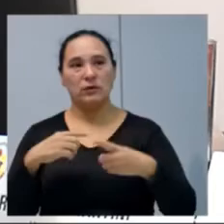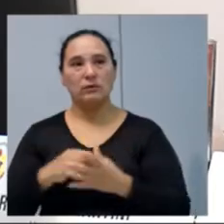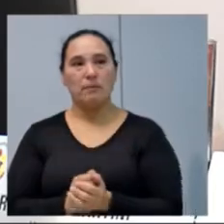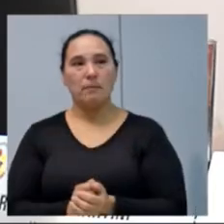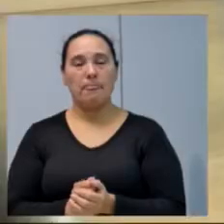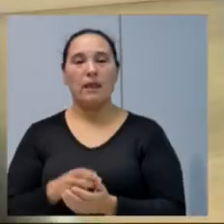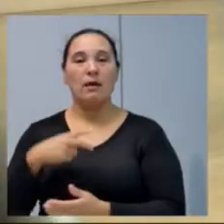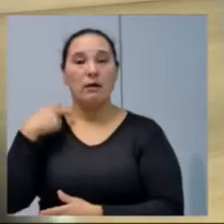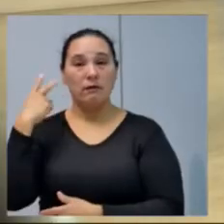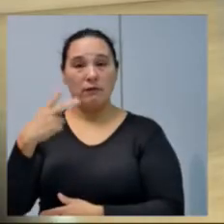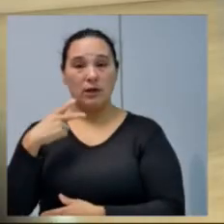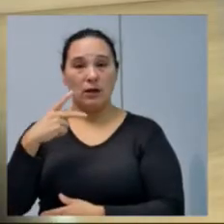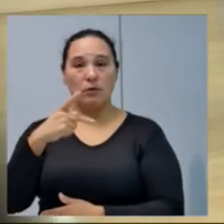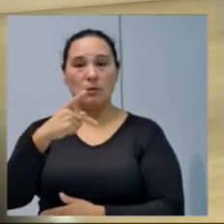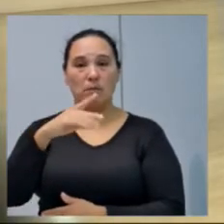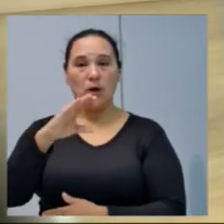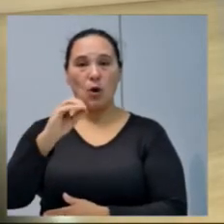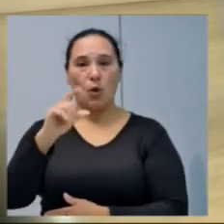Vereador Piccoli,